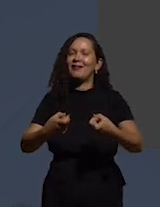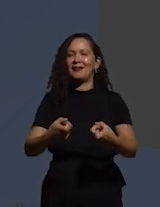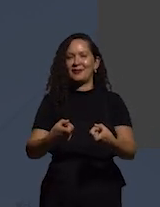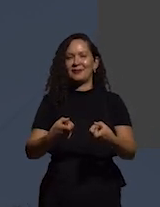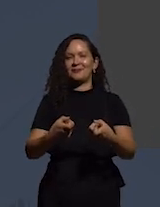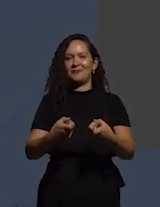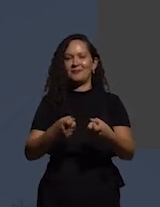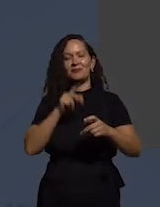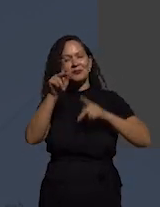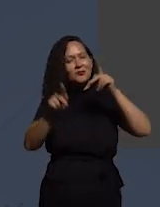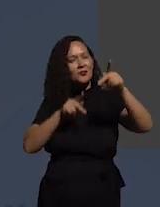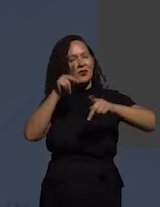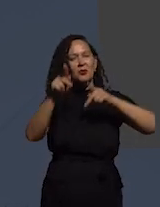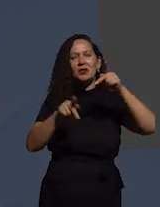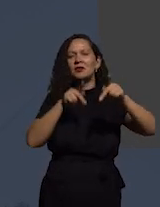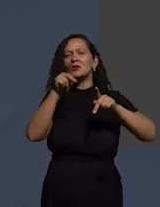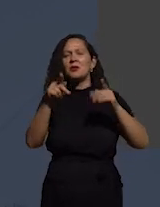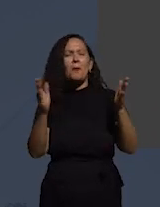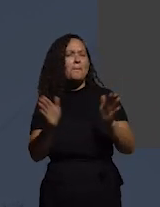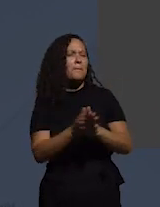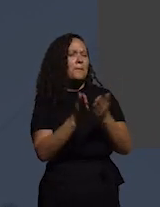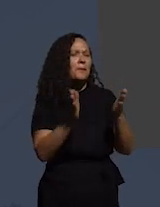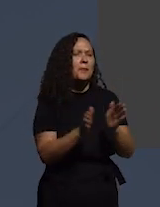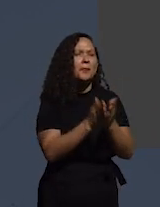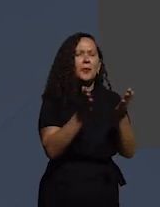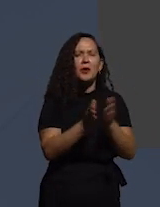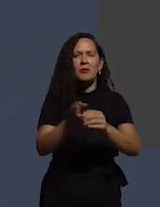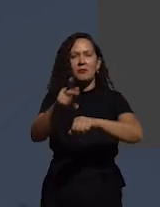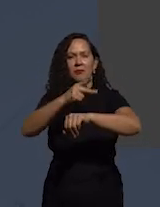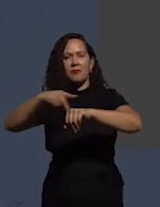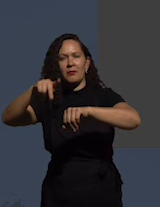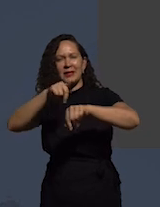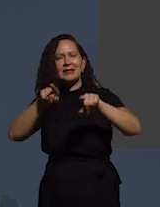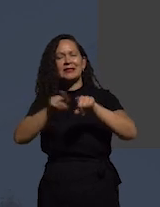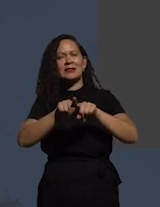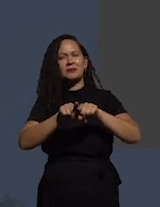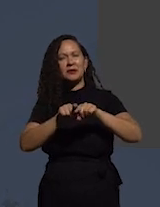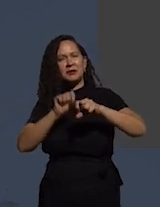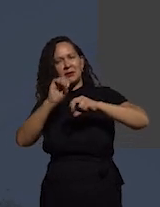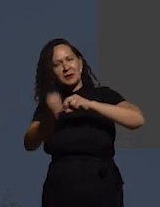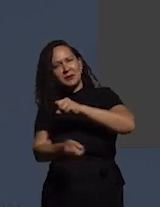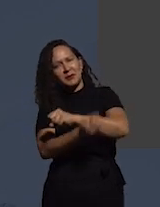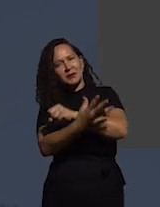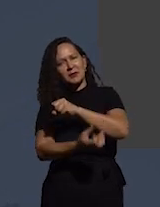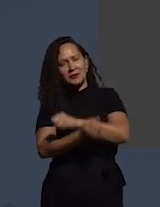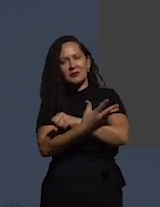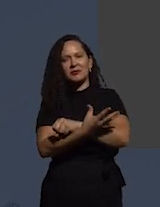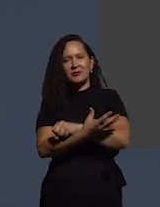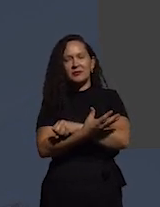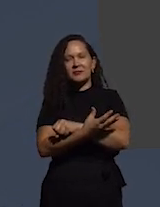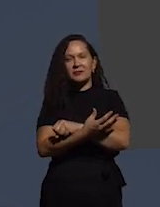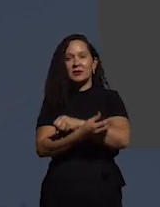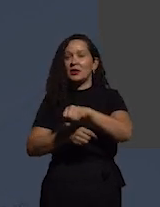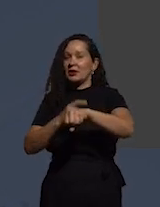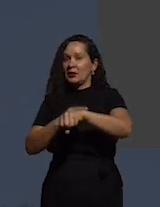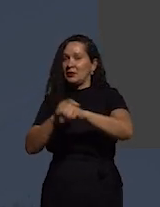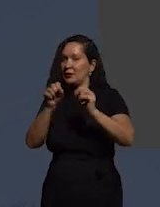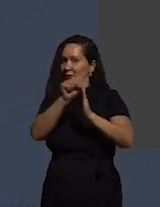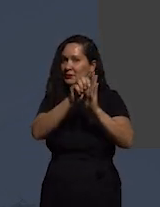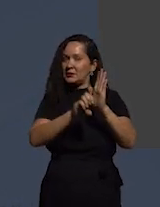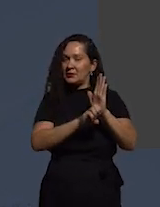populações que eram extremamente pobres e países que eram extremamente corruptos naquele século